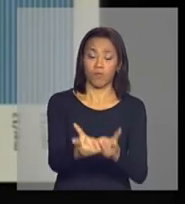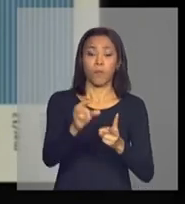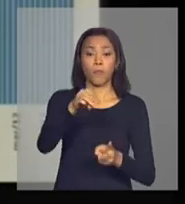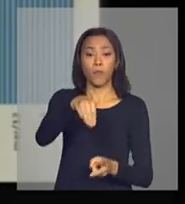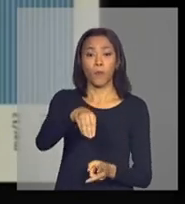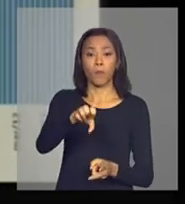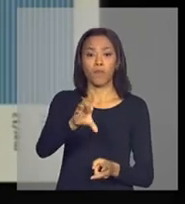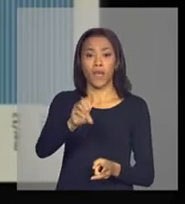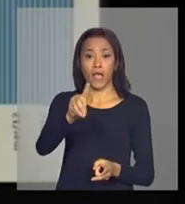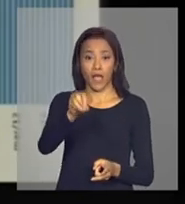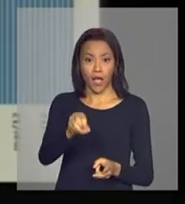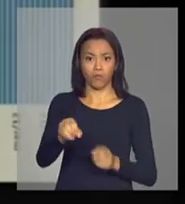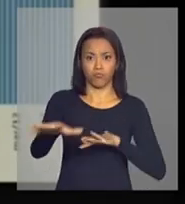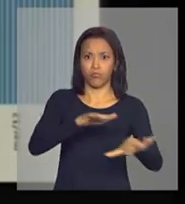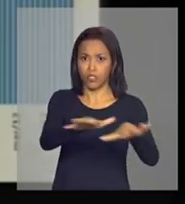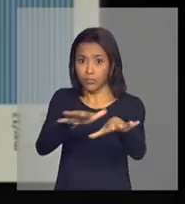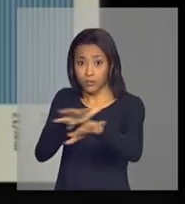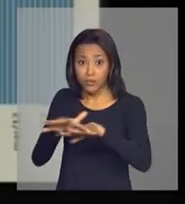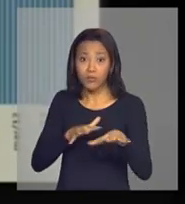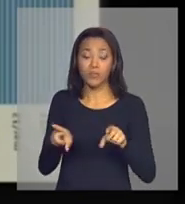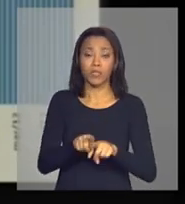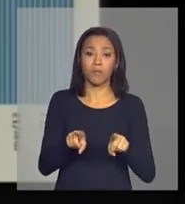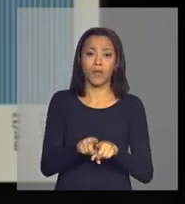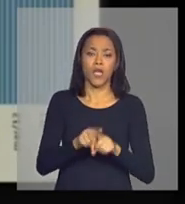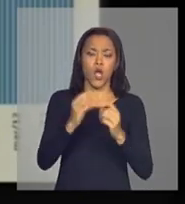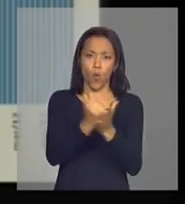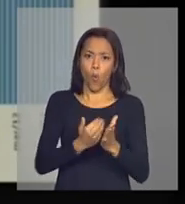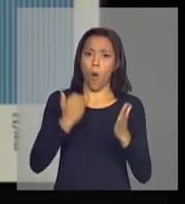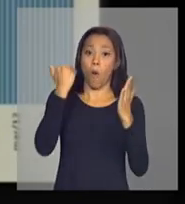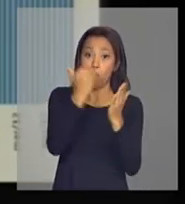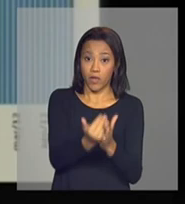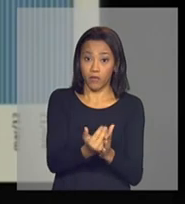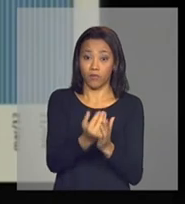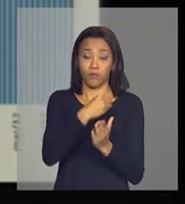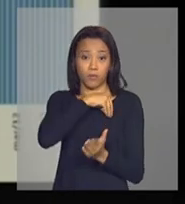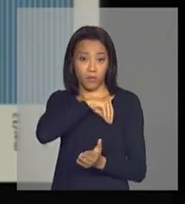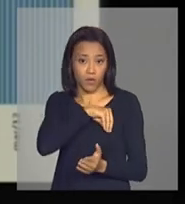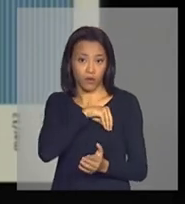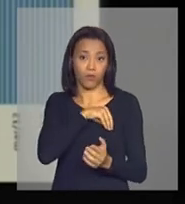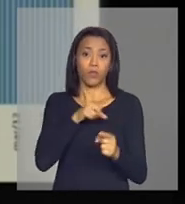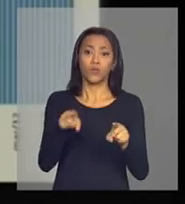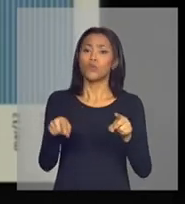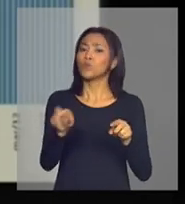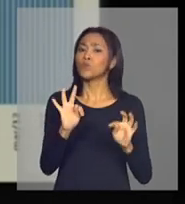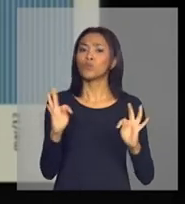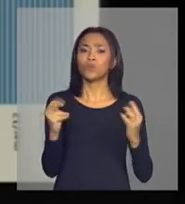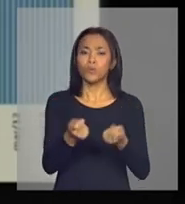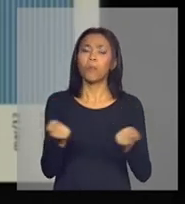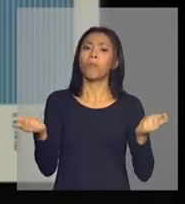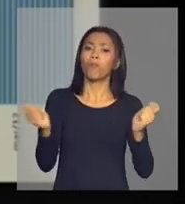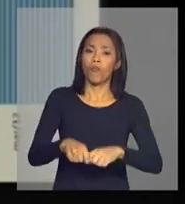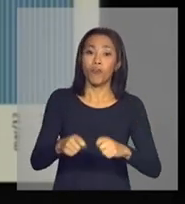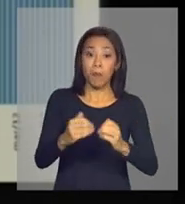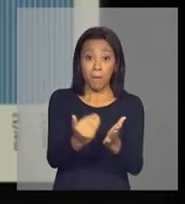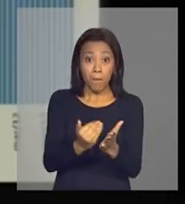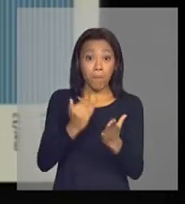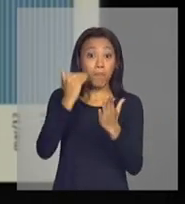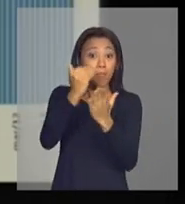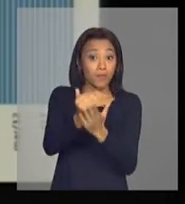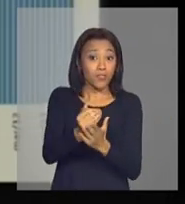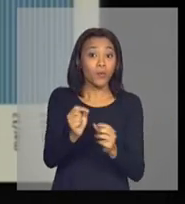e o aumento da base de emprego com aumento da renda permitiu o aumento do crédito,